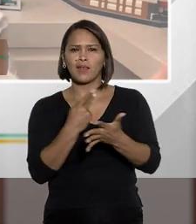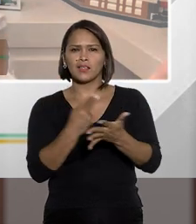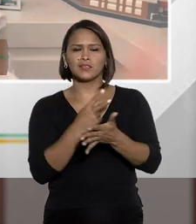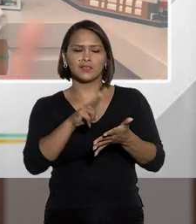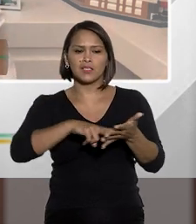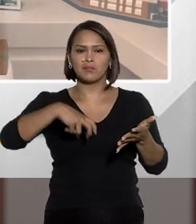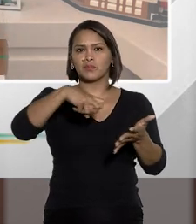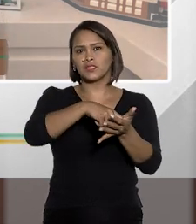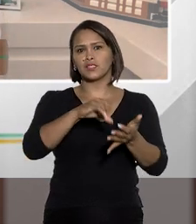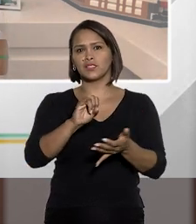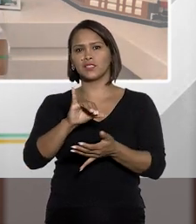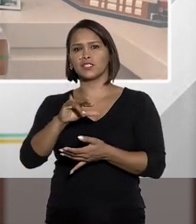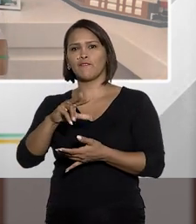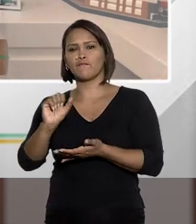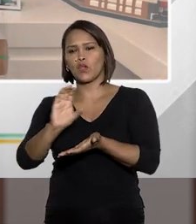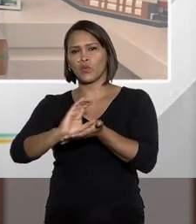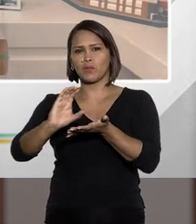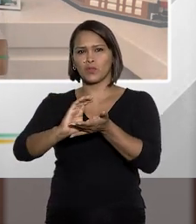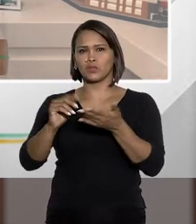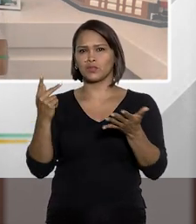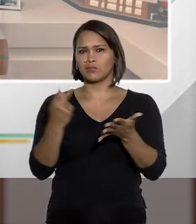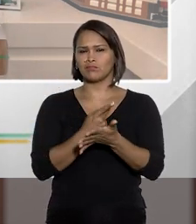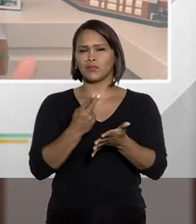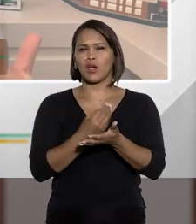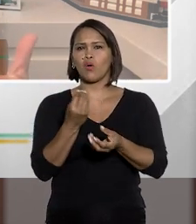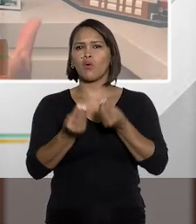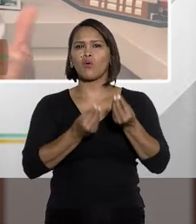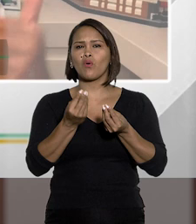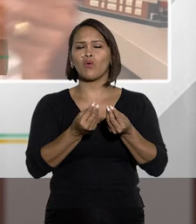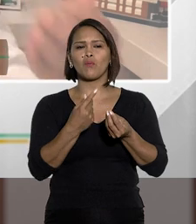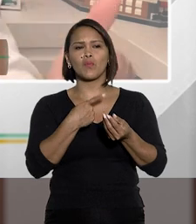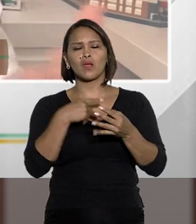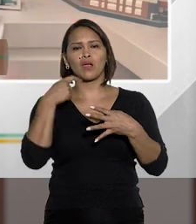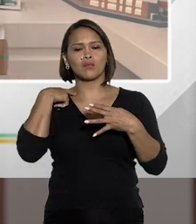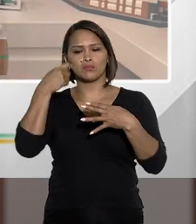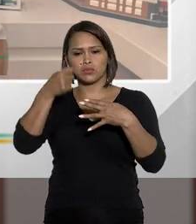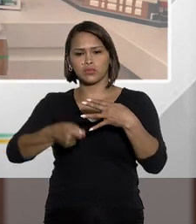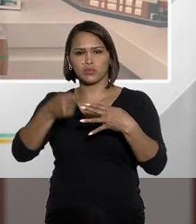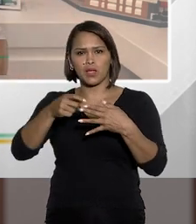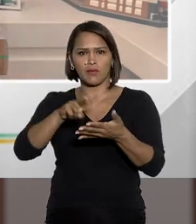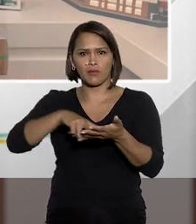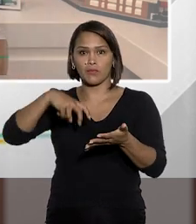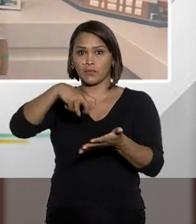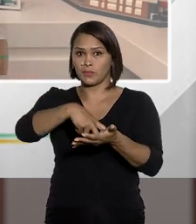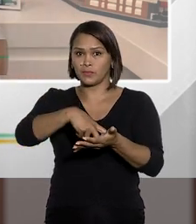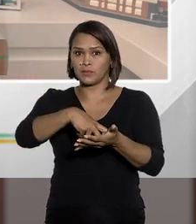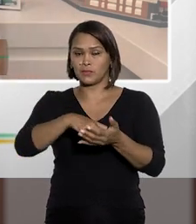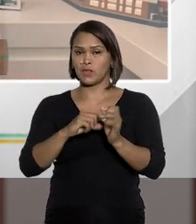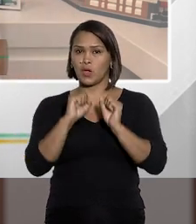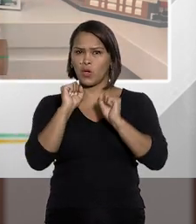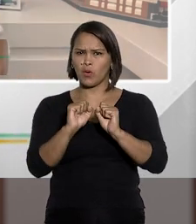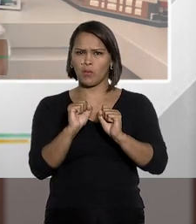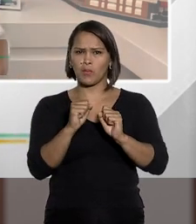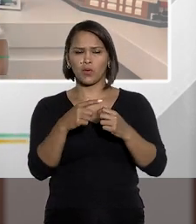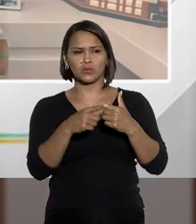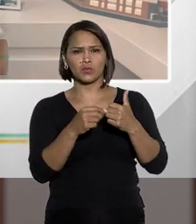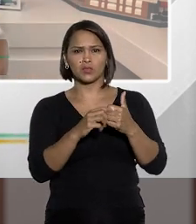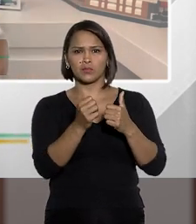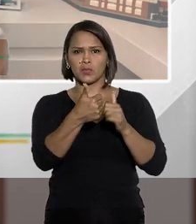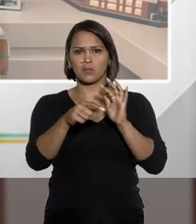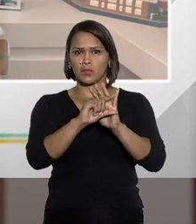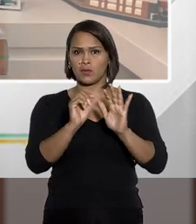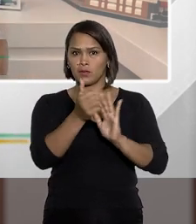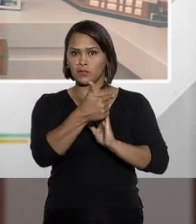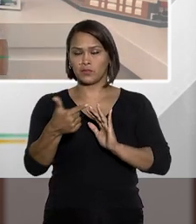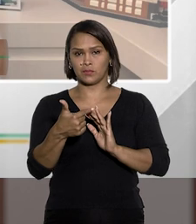ilícita a prisão civil do depositário infiel. Como é que eu, juiz, posso decretar essa prisão? Eu posso me valer